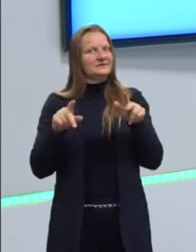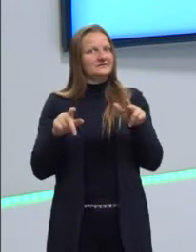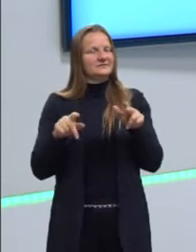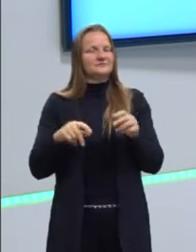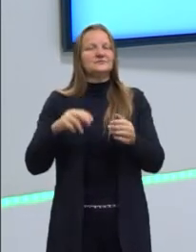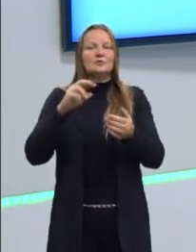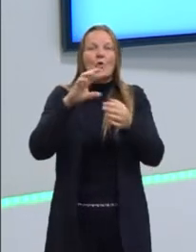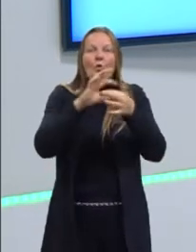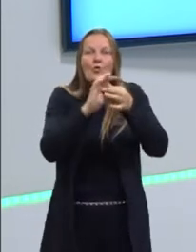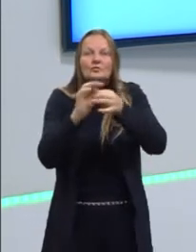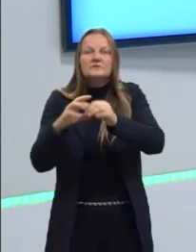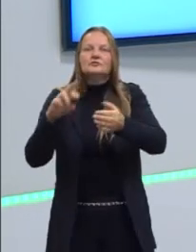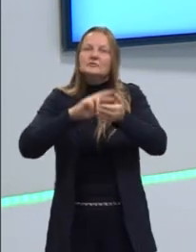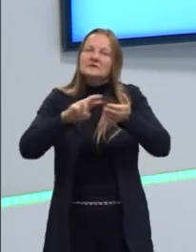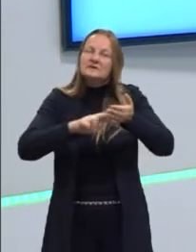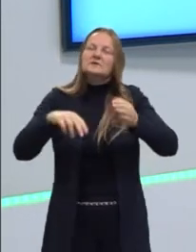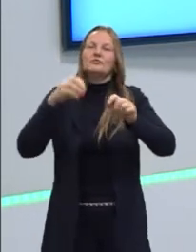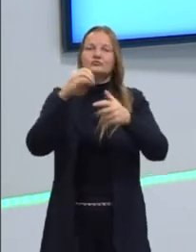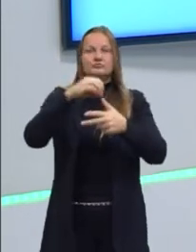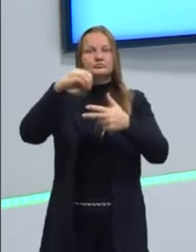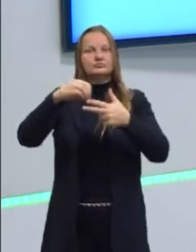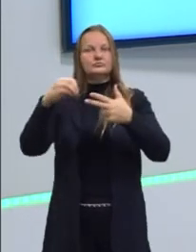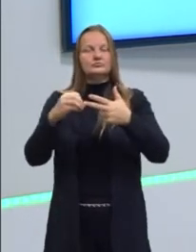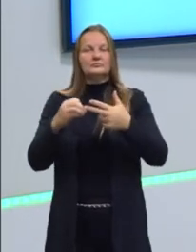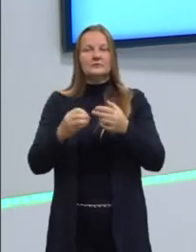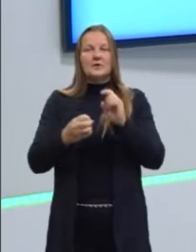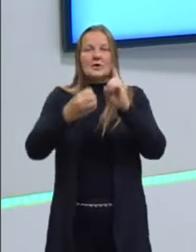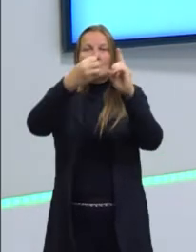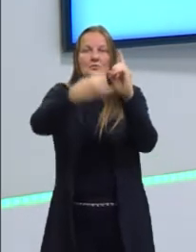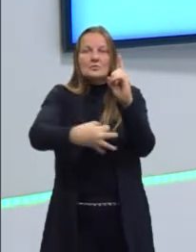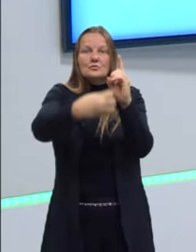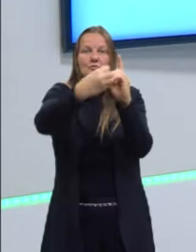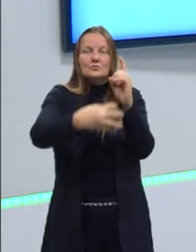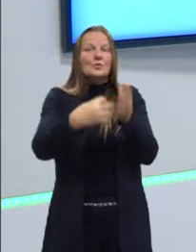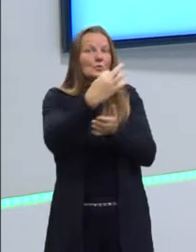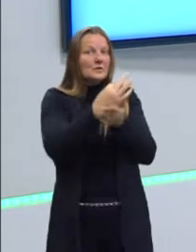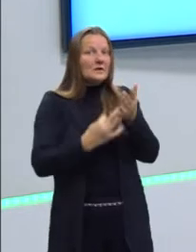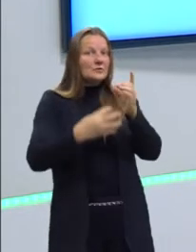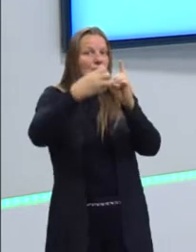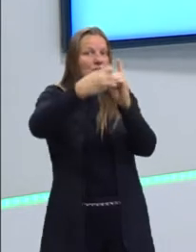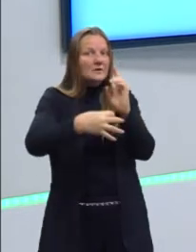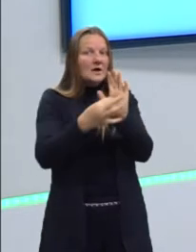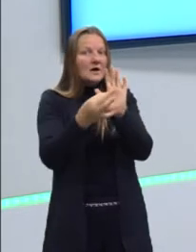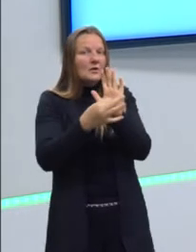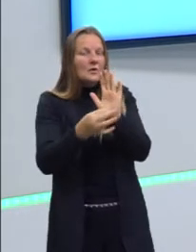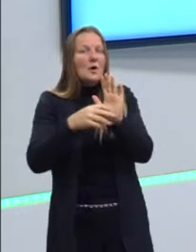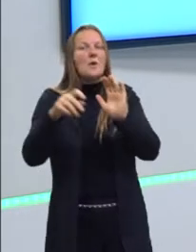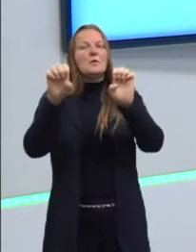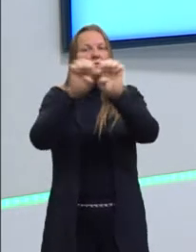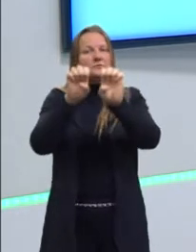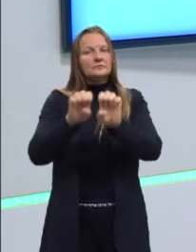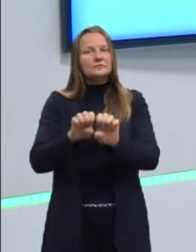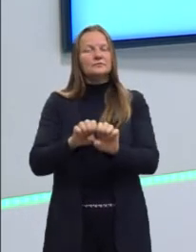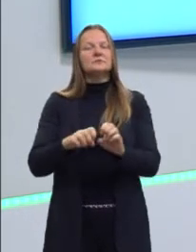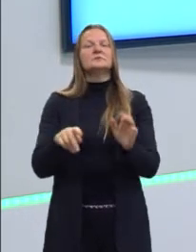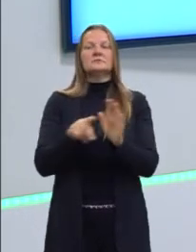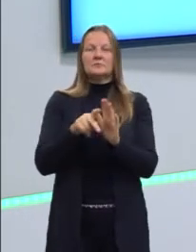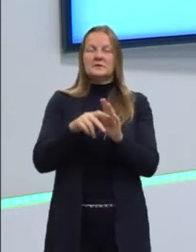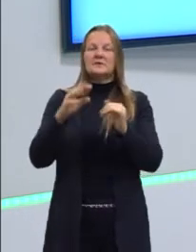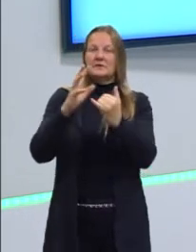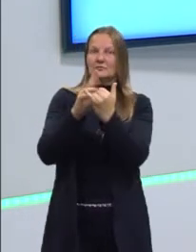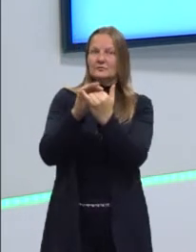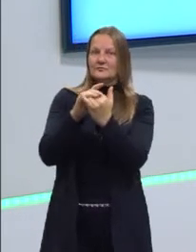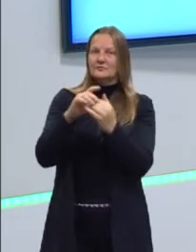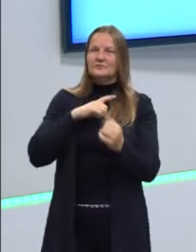da redação do Enem. O texto dissertativo argumentativo tem uma estrutura própria, isso também está lá nas aulas no canal do